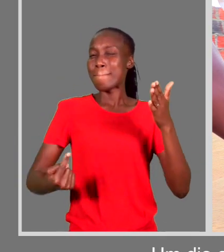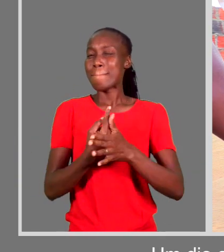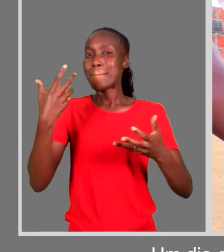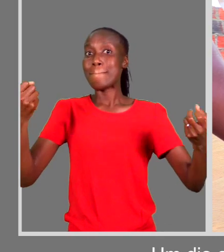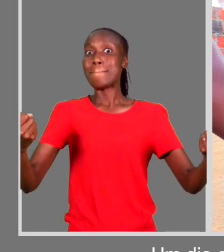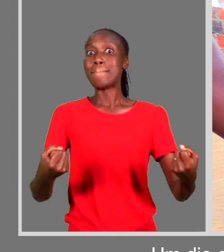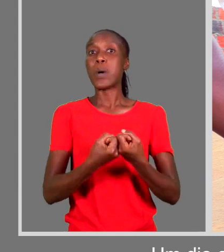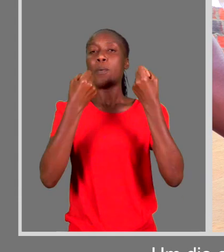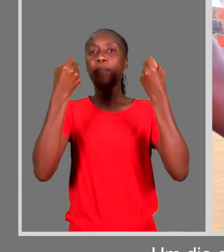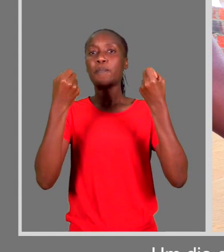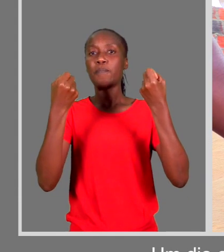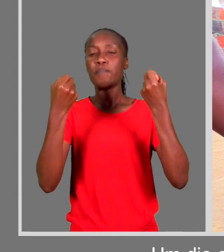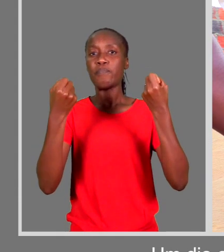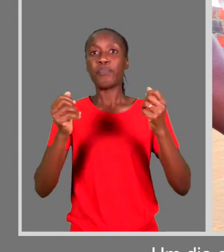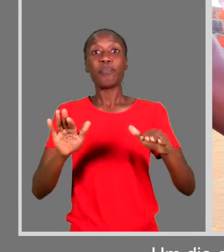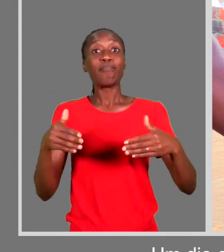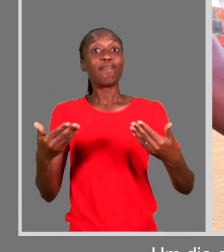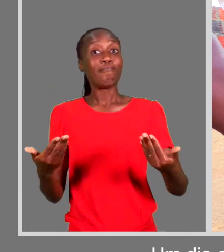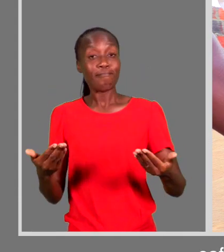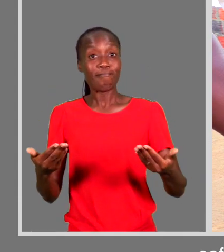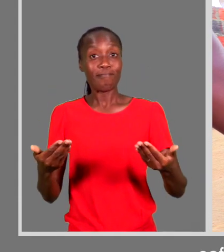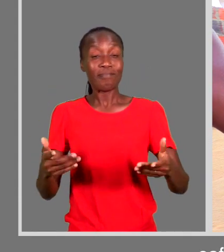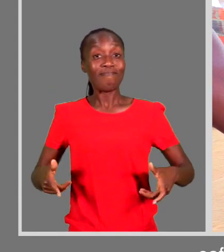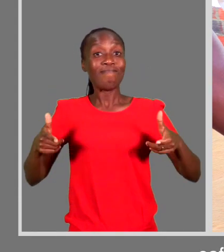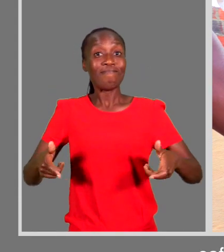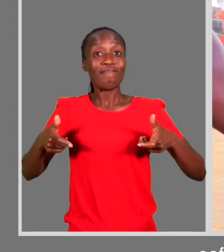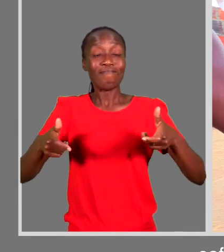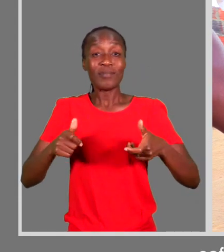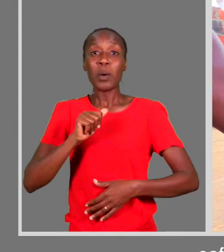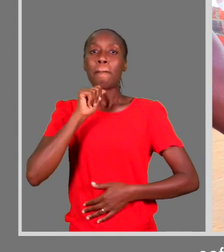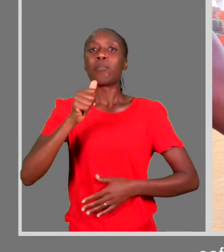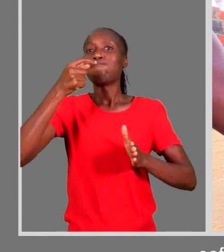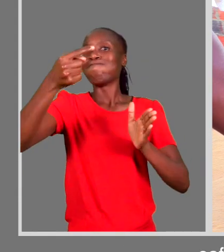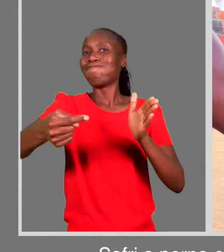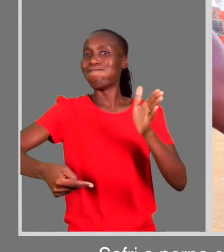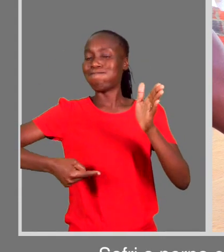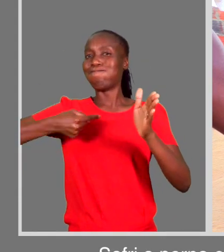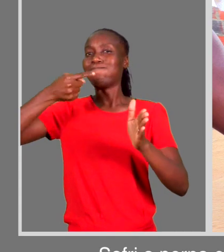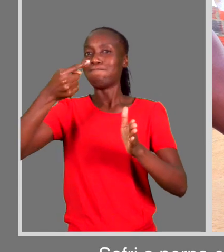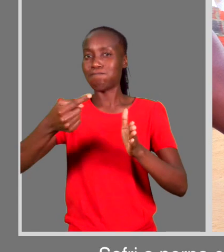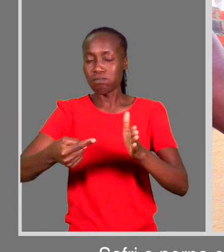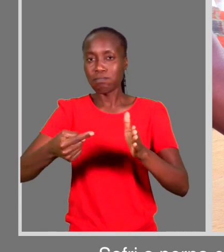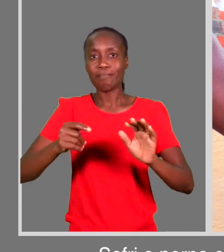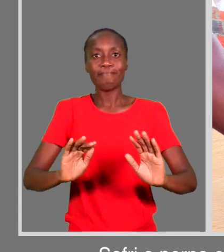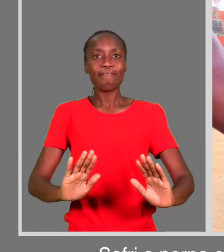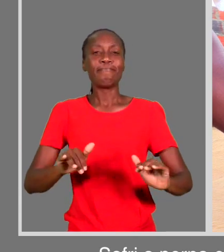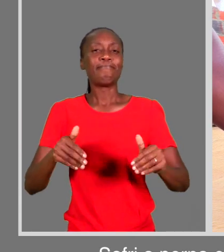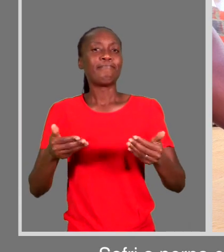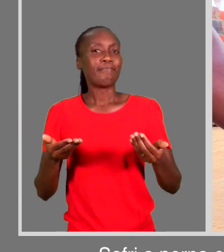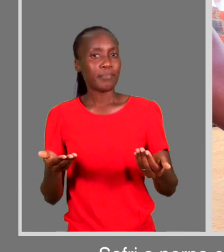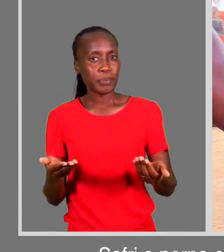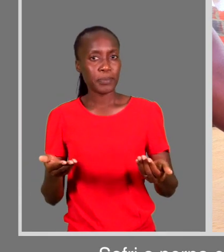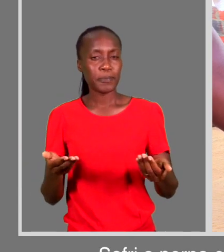ao descer na paragem, quando ia atravessar a rua, sofri um acidente de aviação. Sofri a